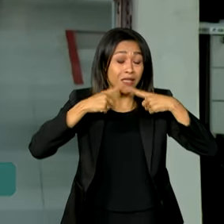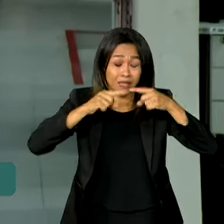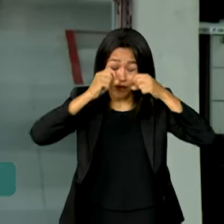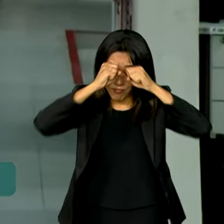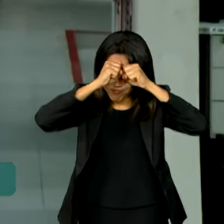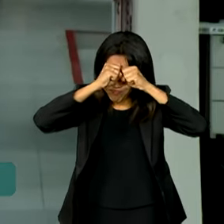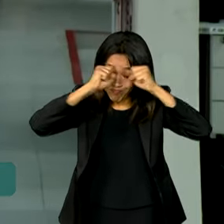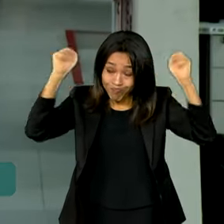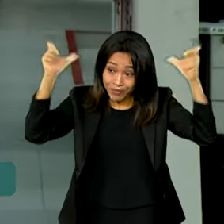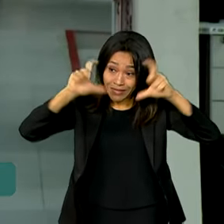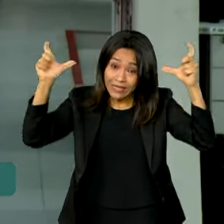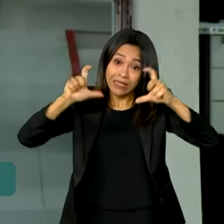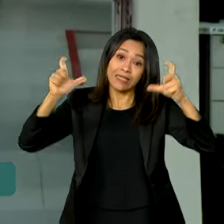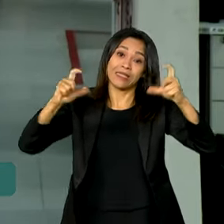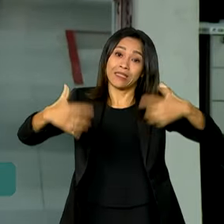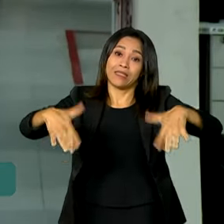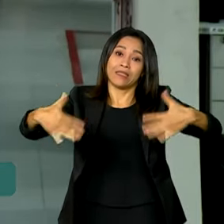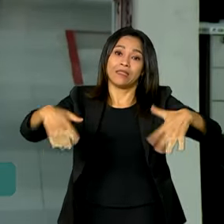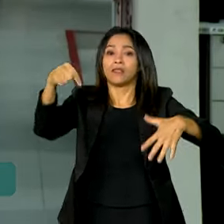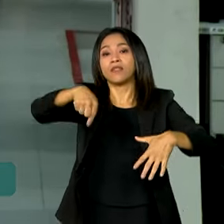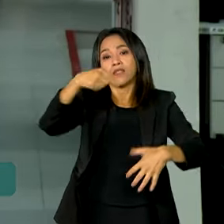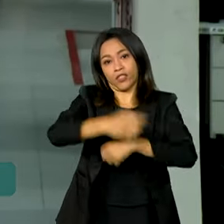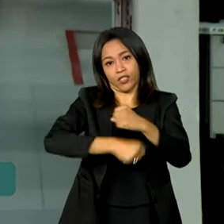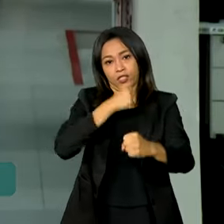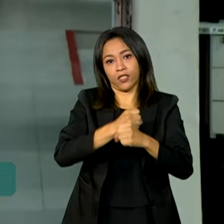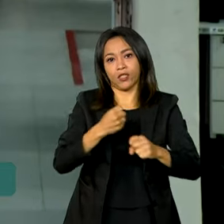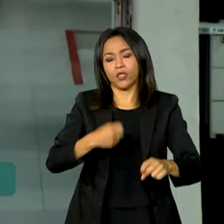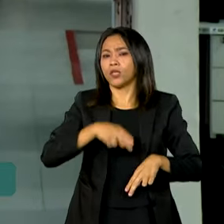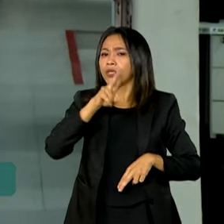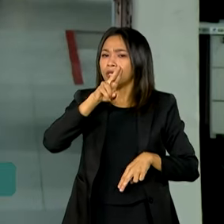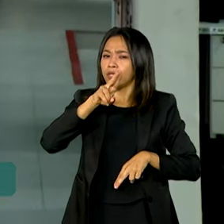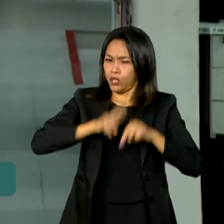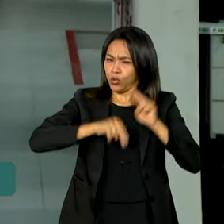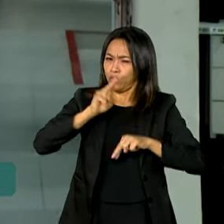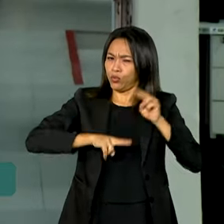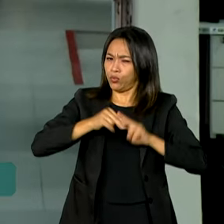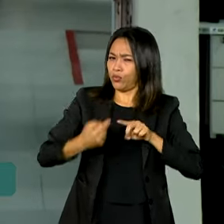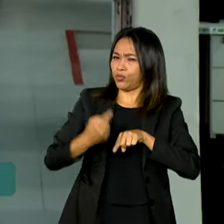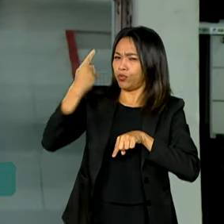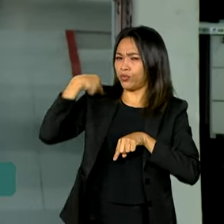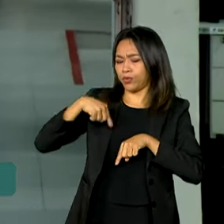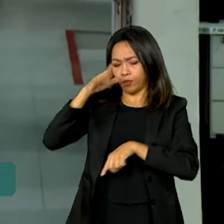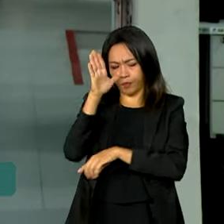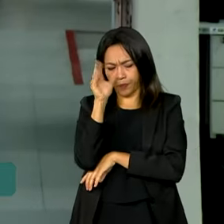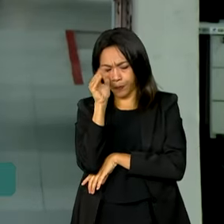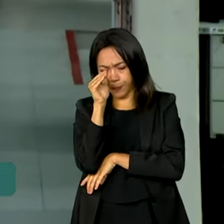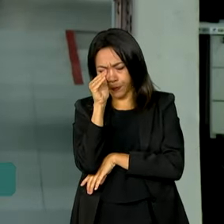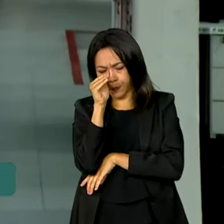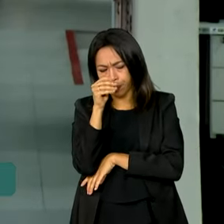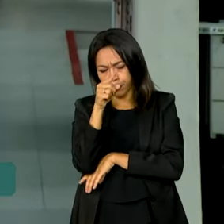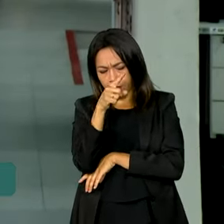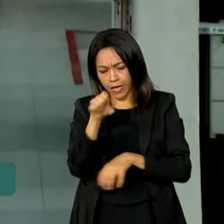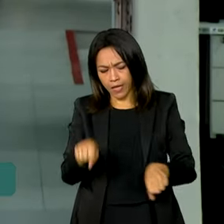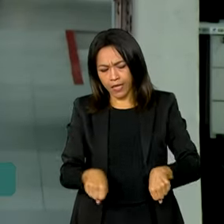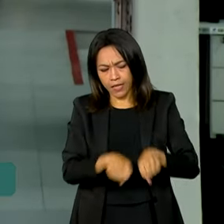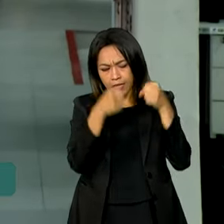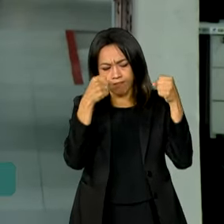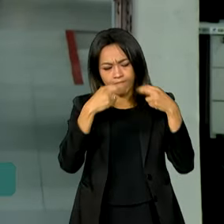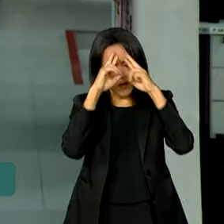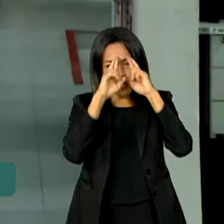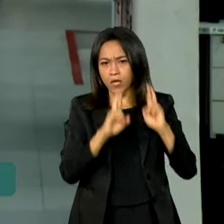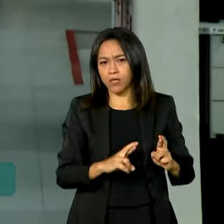e indignação no início deste ano. Em junho, após averiguações e análises de quebras de contrato e de